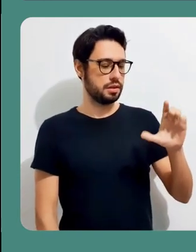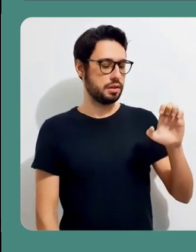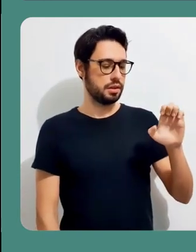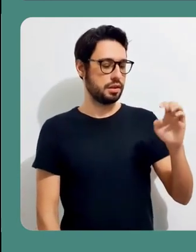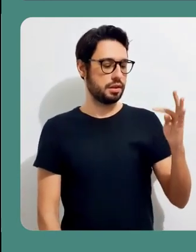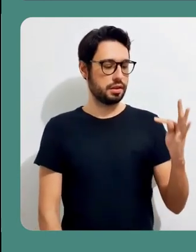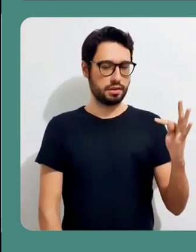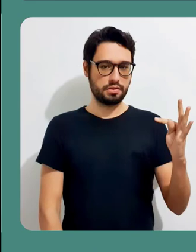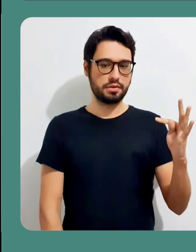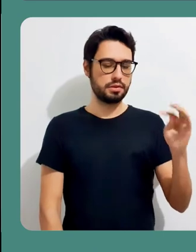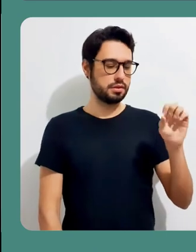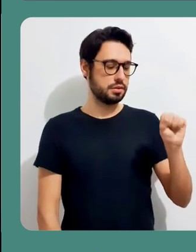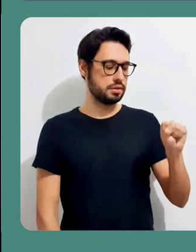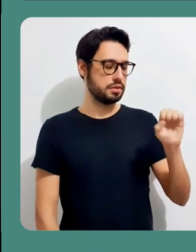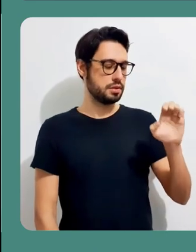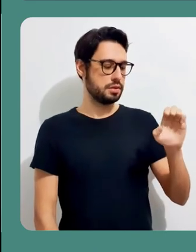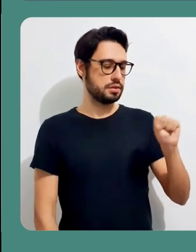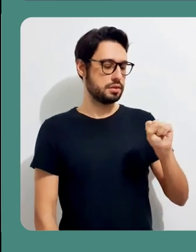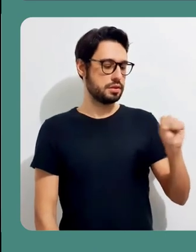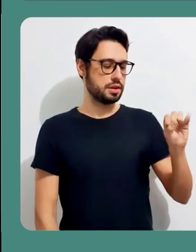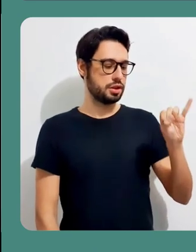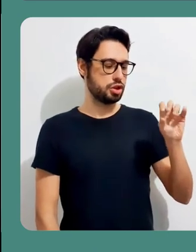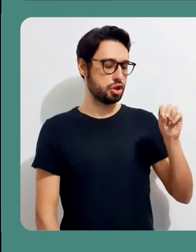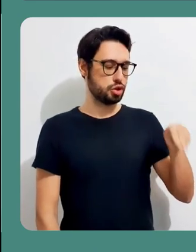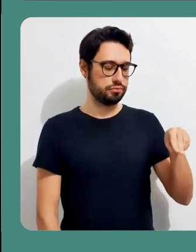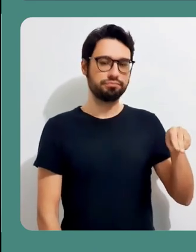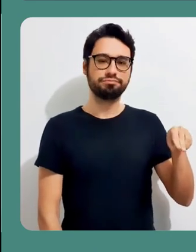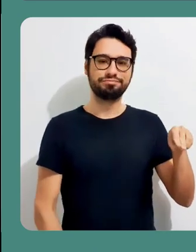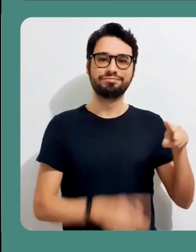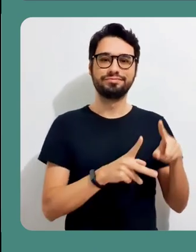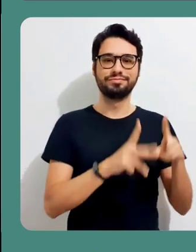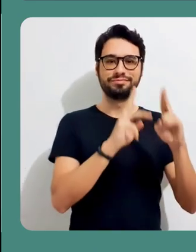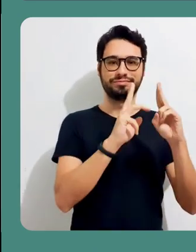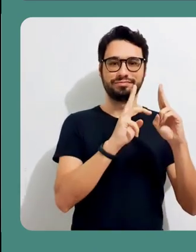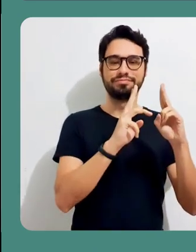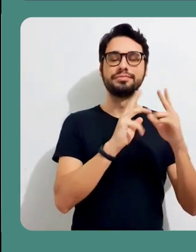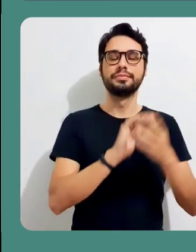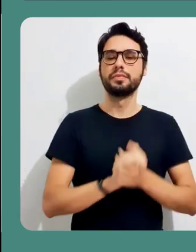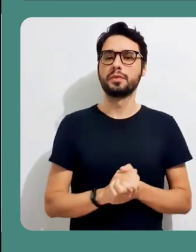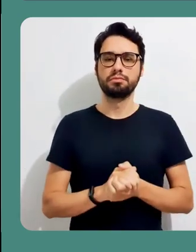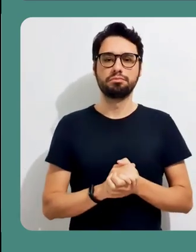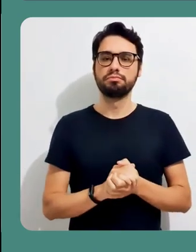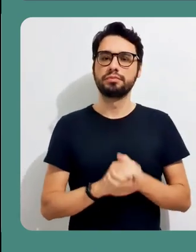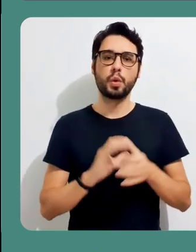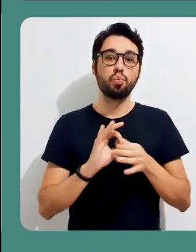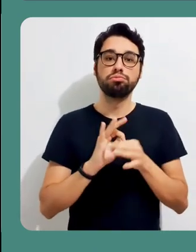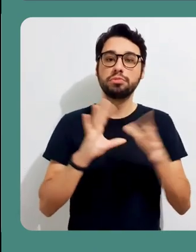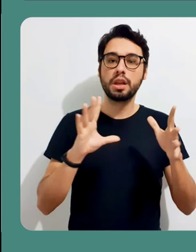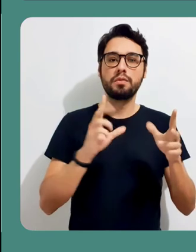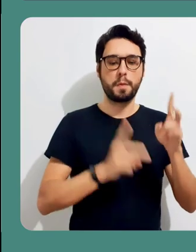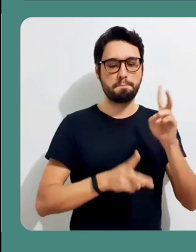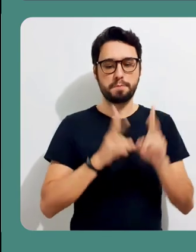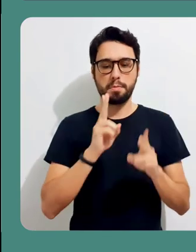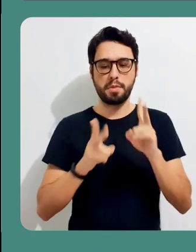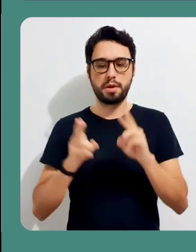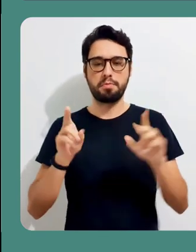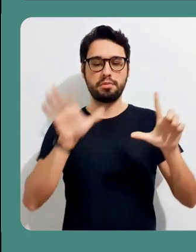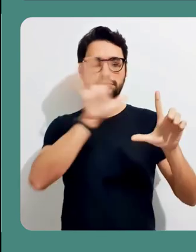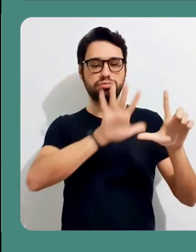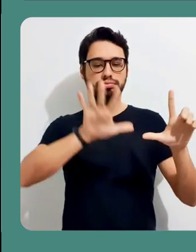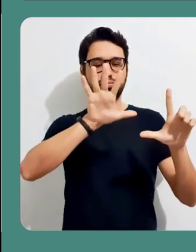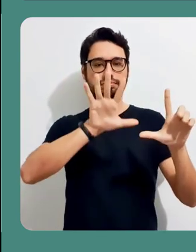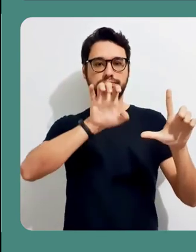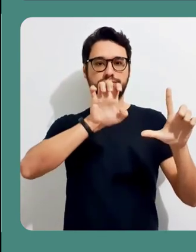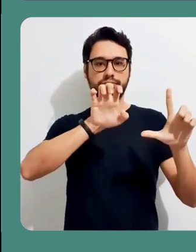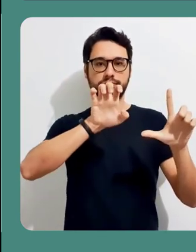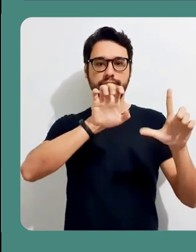eu posso clicar aqui em Delete Section. Então, o vídeo já foi cortado, veja, eu não tenho mais essa parte, e eu consigo fazer